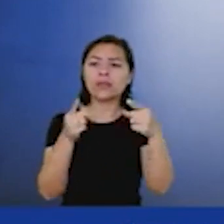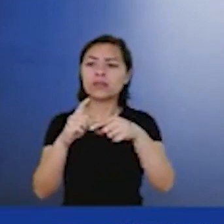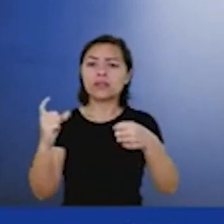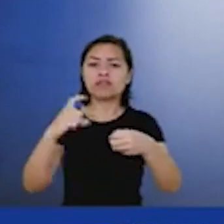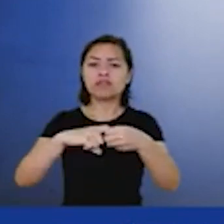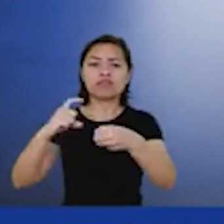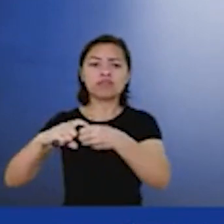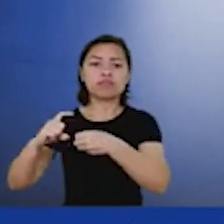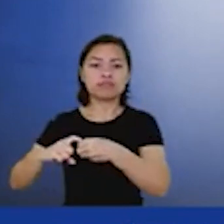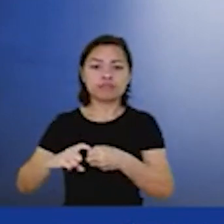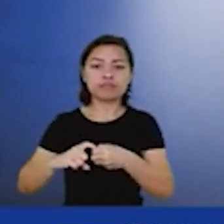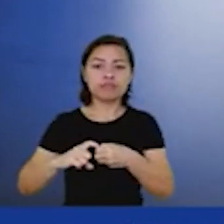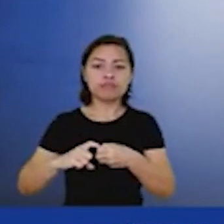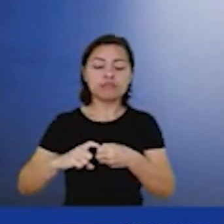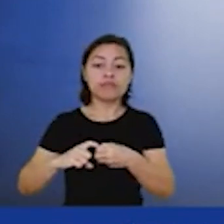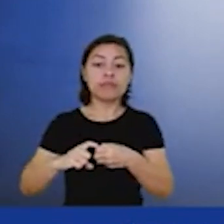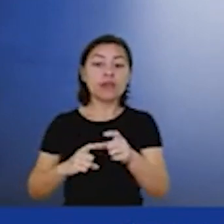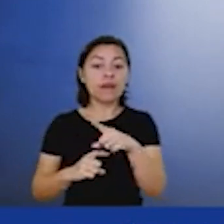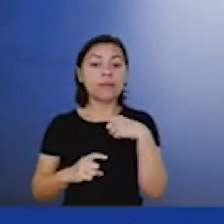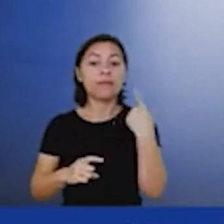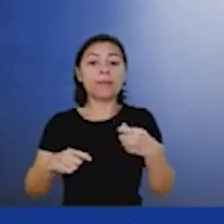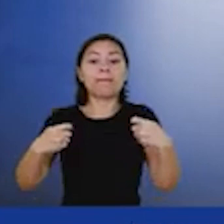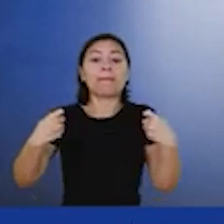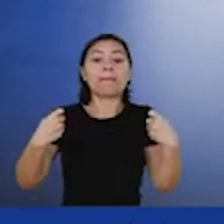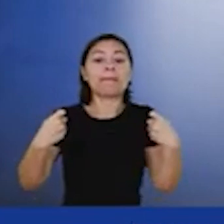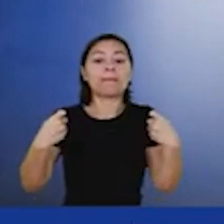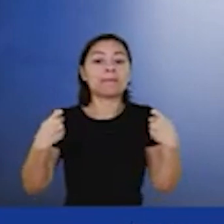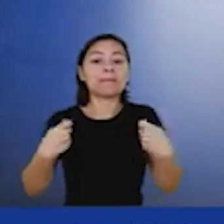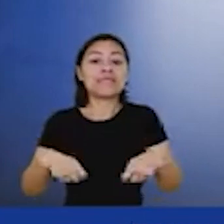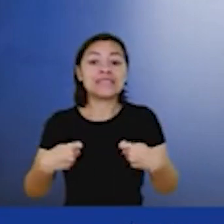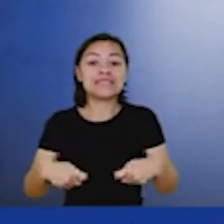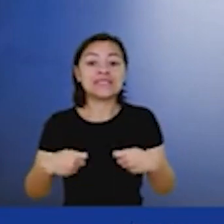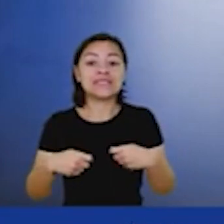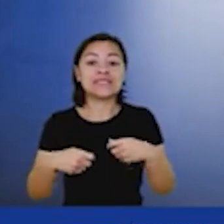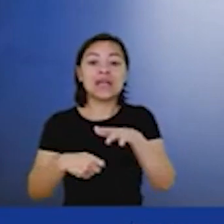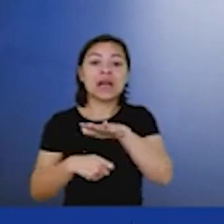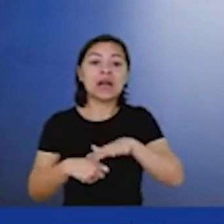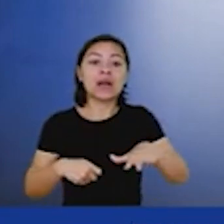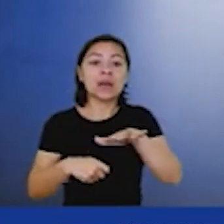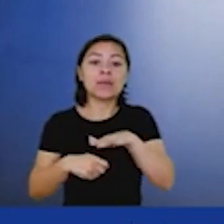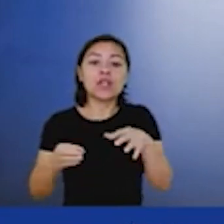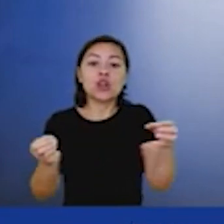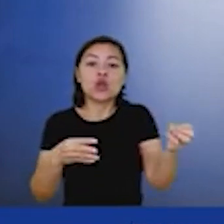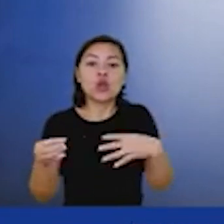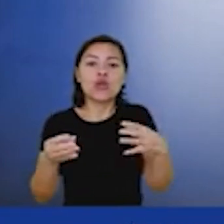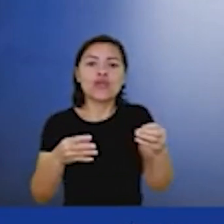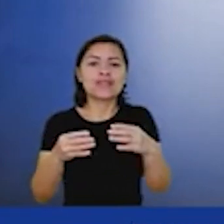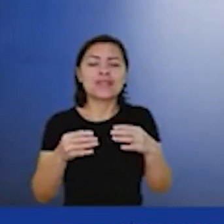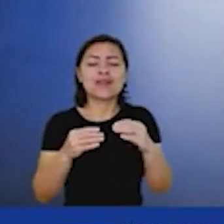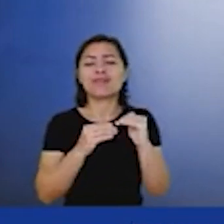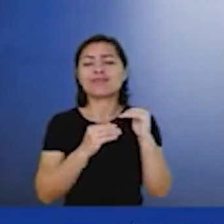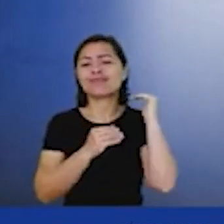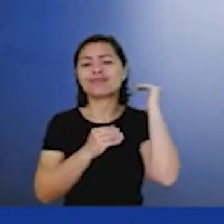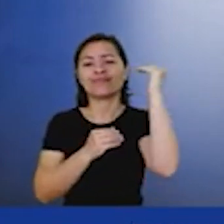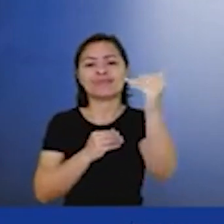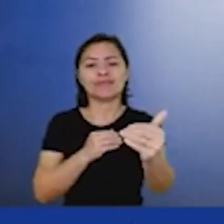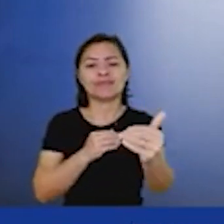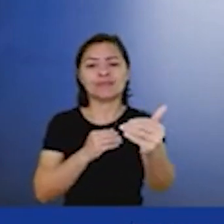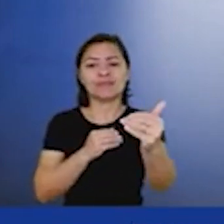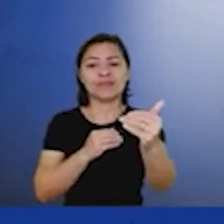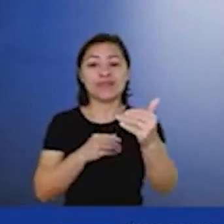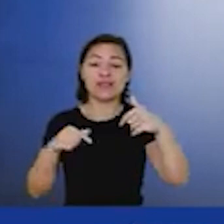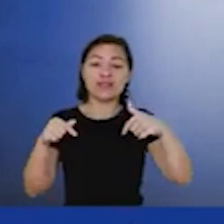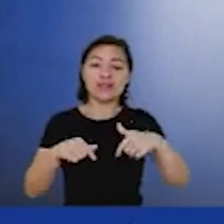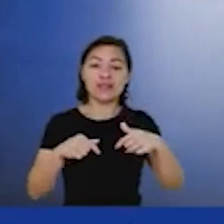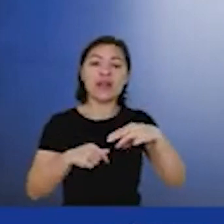a gente precisa hoje de um ambiente de inovação que vai além e a ANP fez também esse caminho.